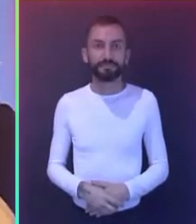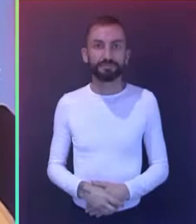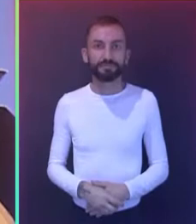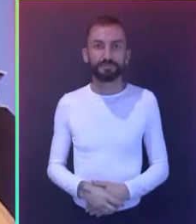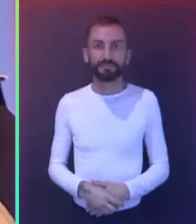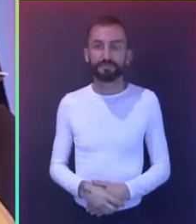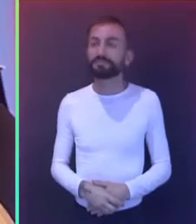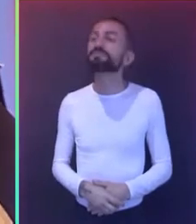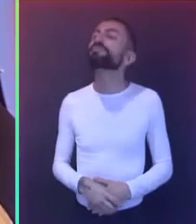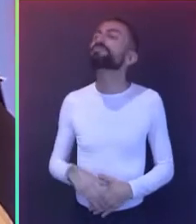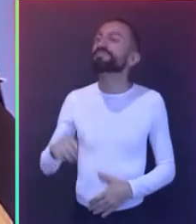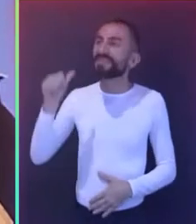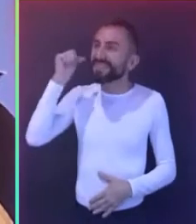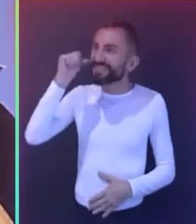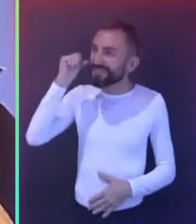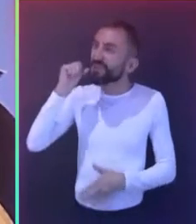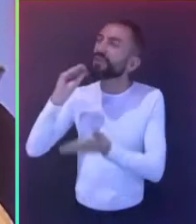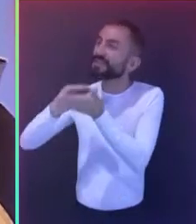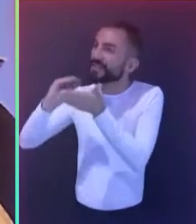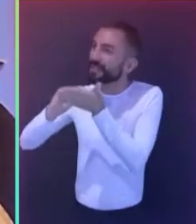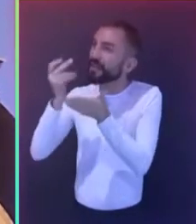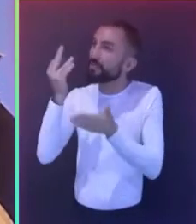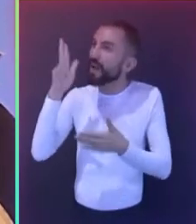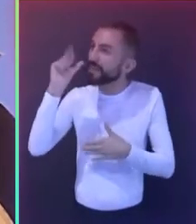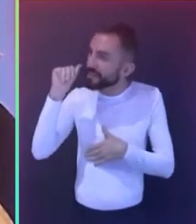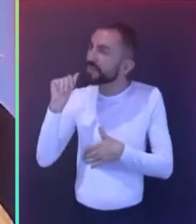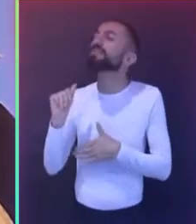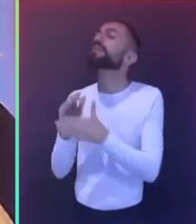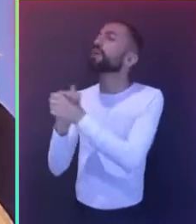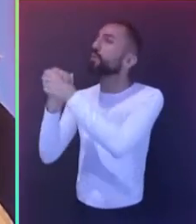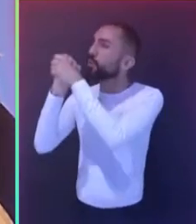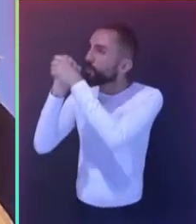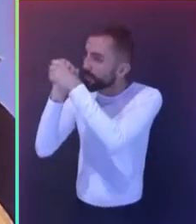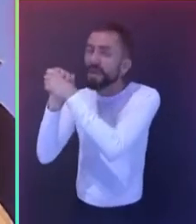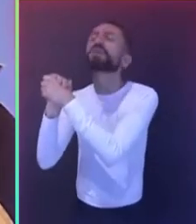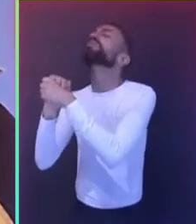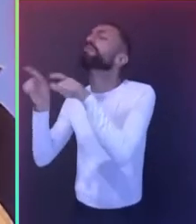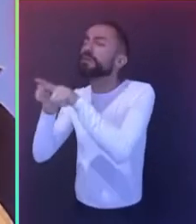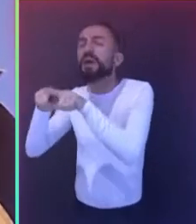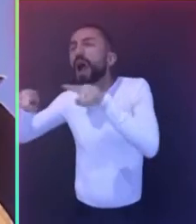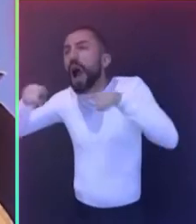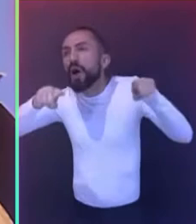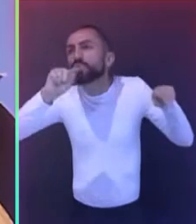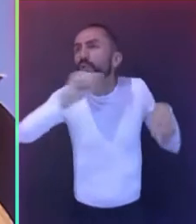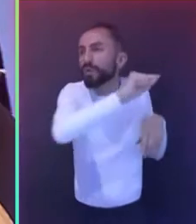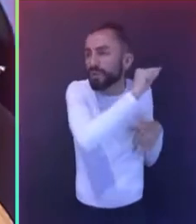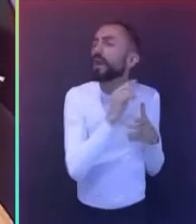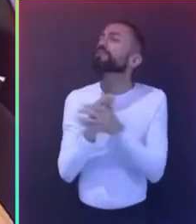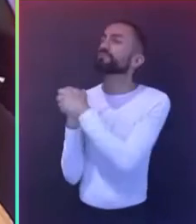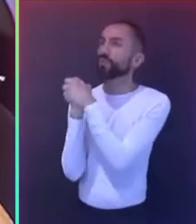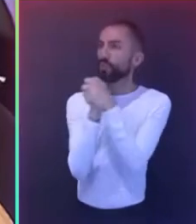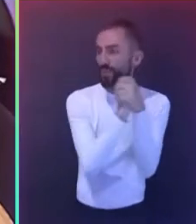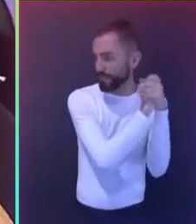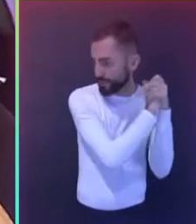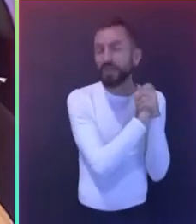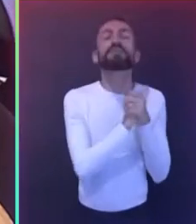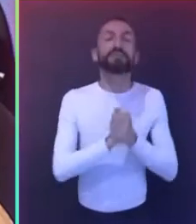Excelentíssima senhora Patrícia Ellen, em nome de quem cumprimento todas as autoridades presentes nesta solenidade.